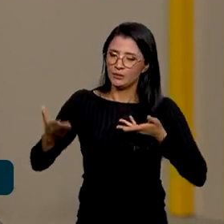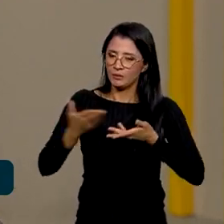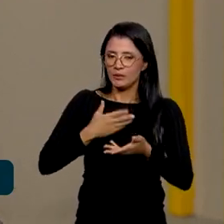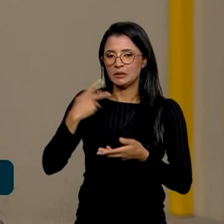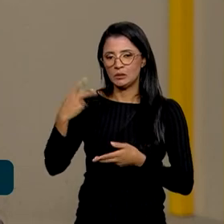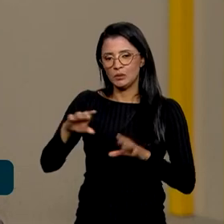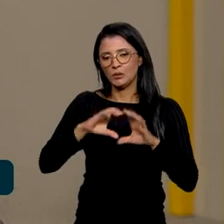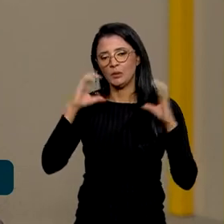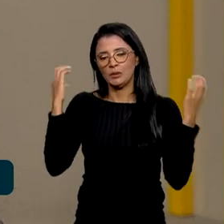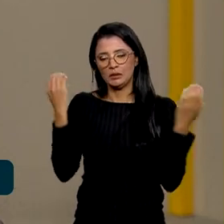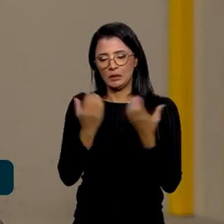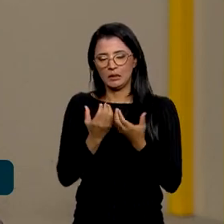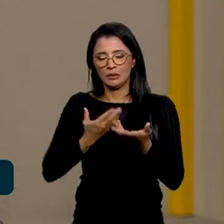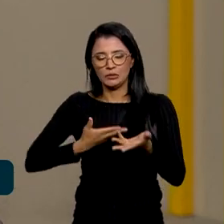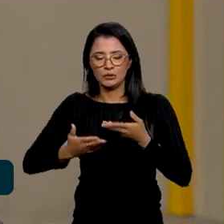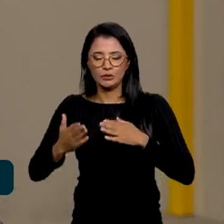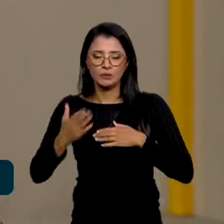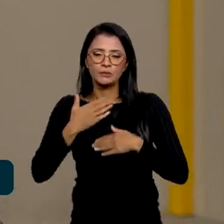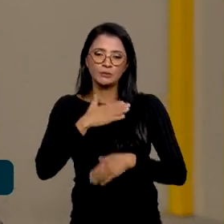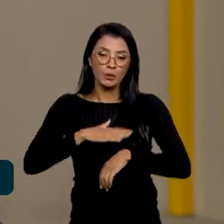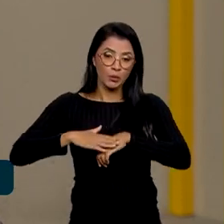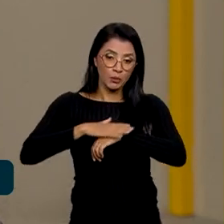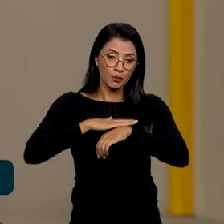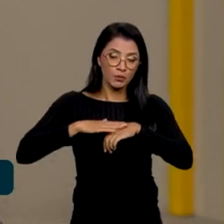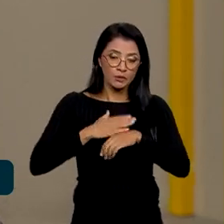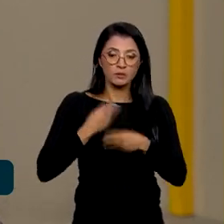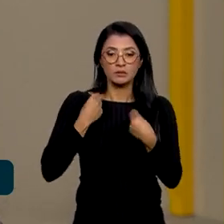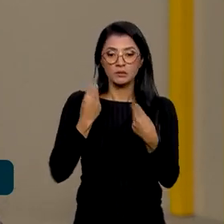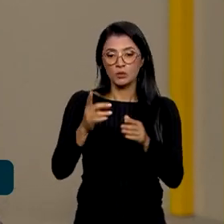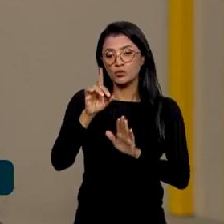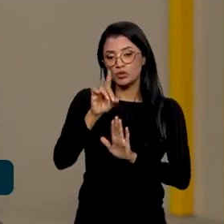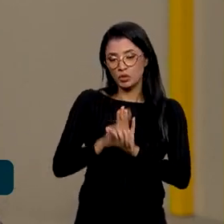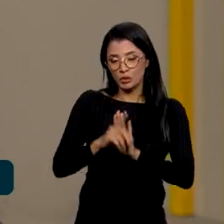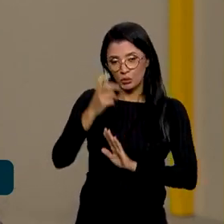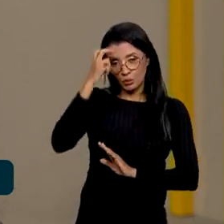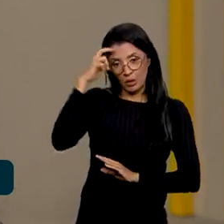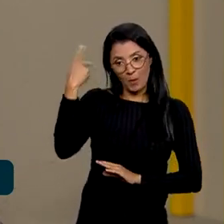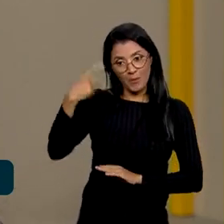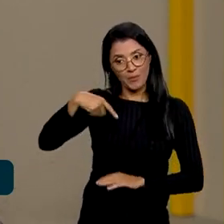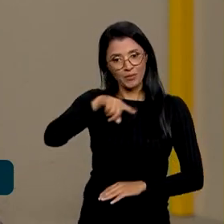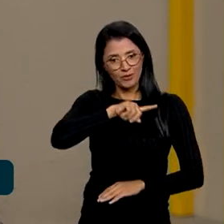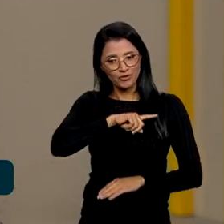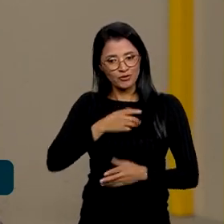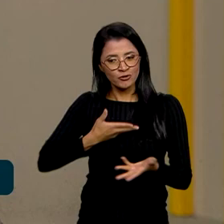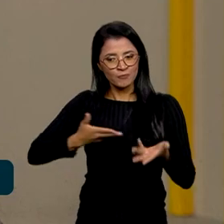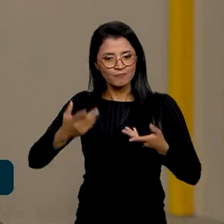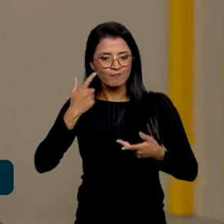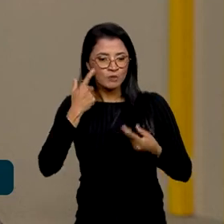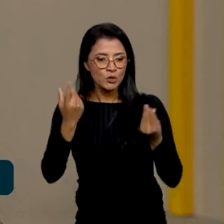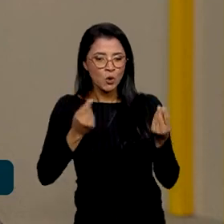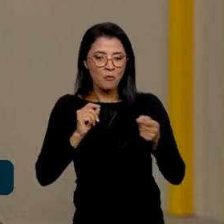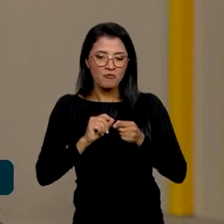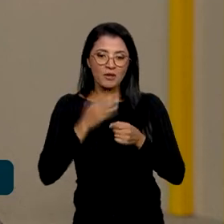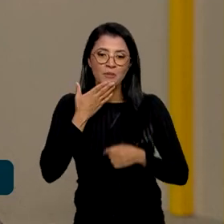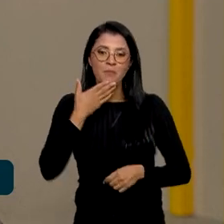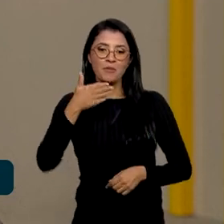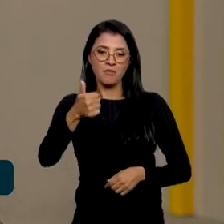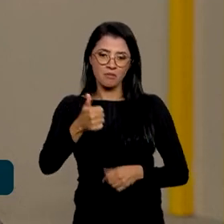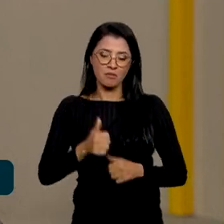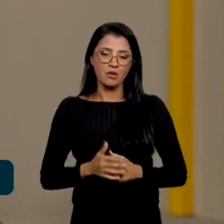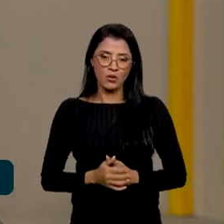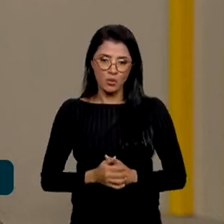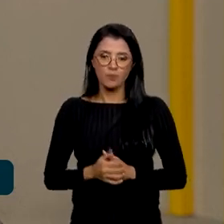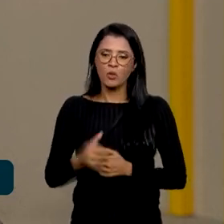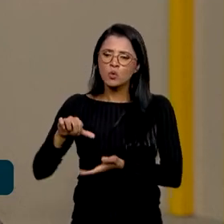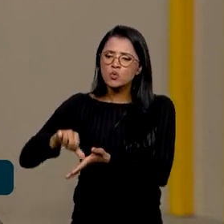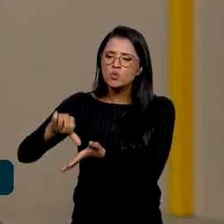essas comunidades, dialogam com essas comunidades e trazem os seus direitos culturais para a gente pautar e ver como é que a gente faz da melhor maneira. Os pontos